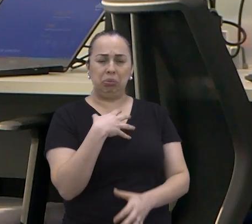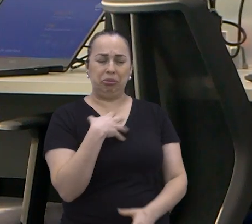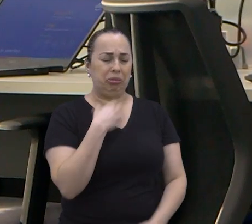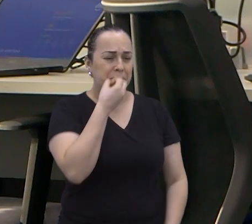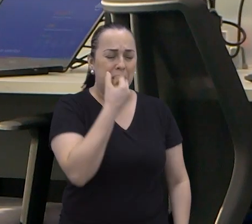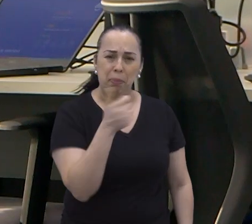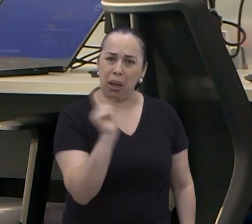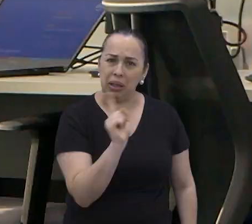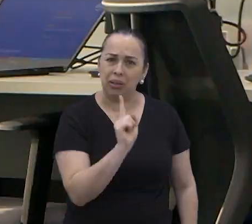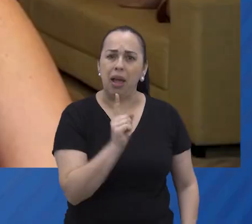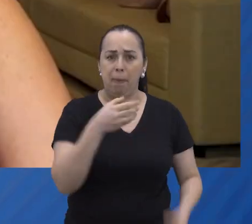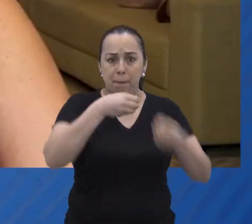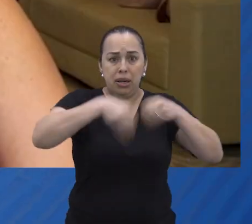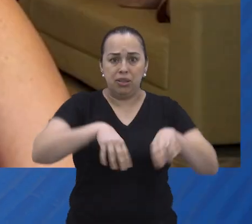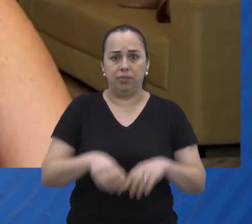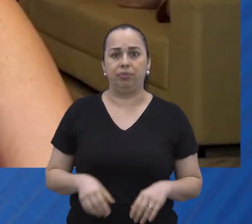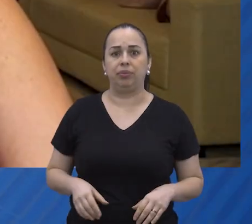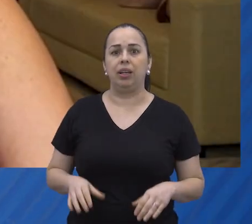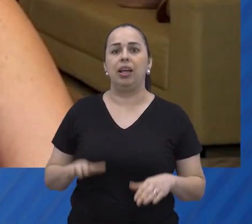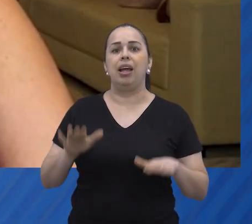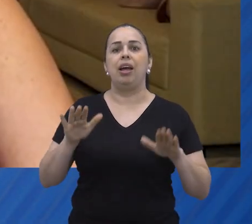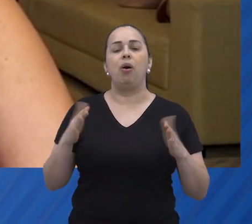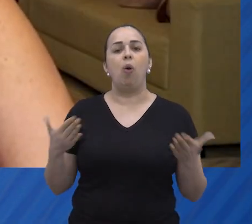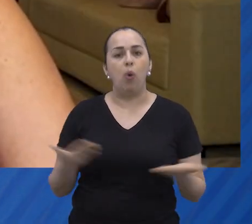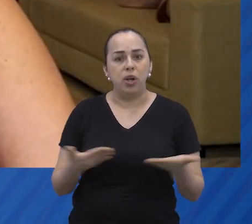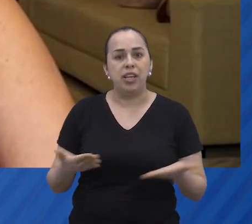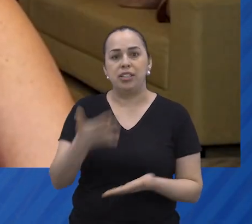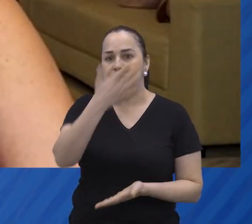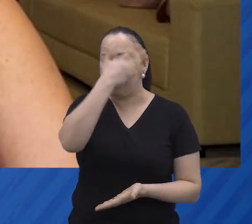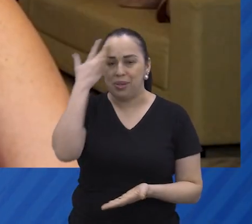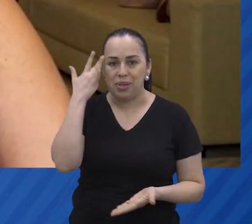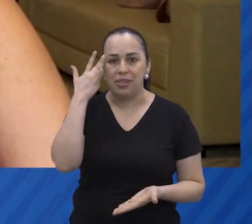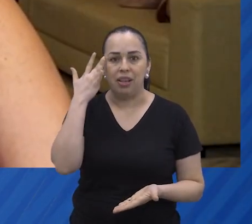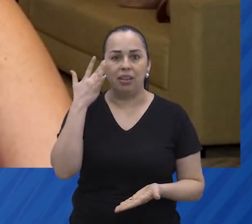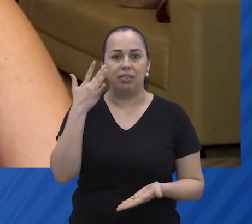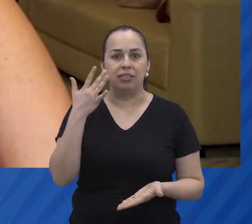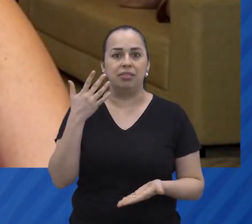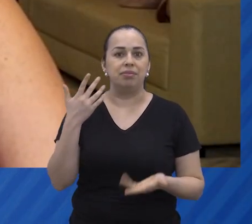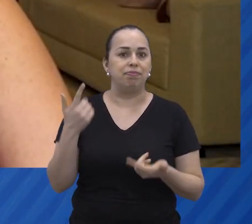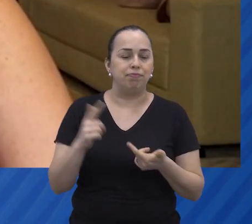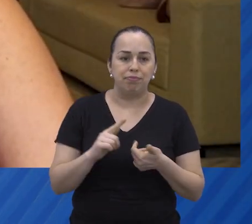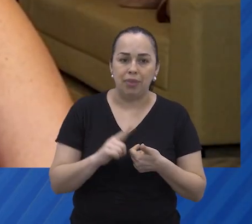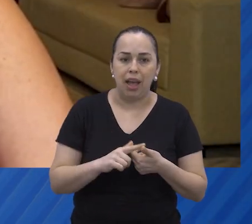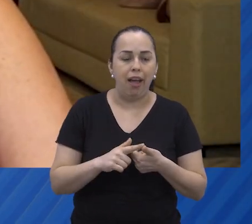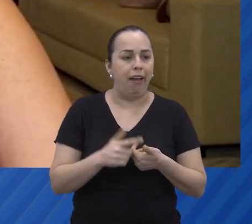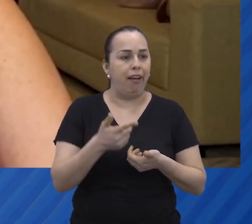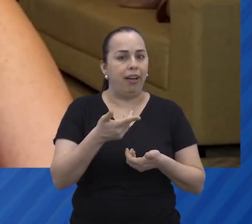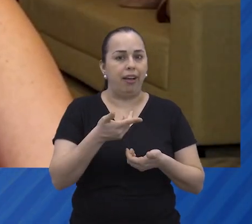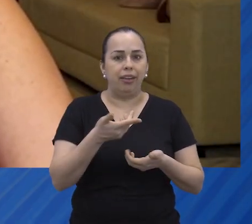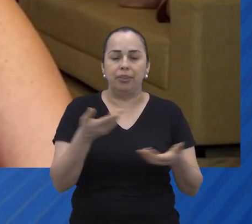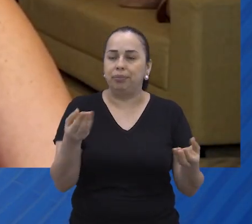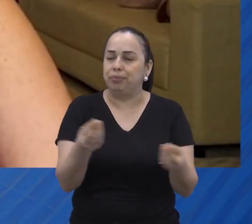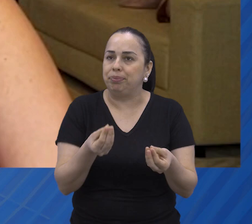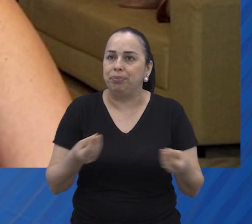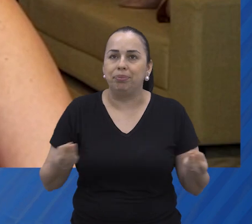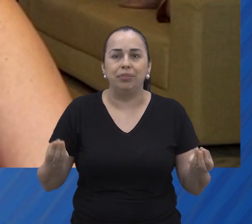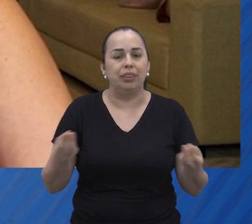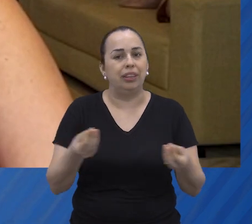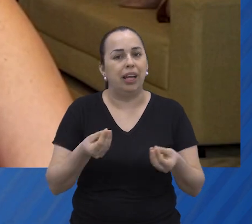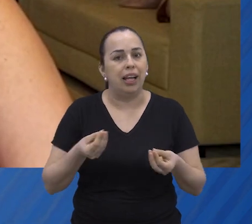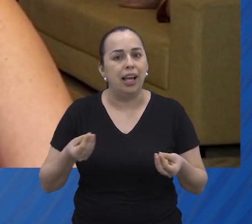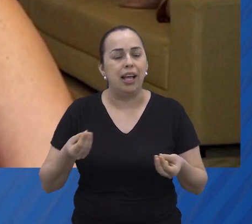muito prejudicial. Hoje em dia, pessoas estão muito mais intolerantes. Elas estão com muito mais dificuldade